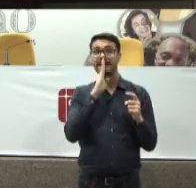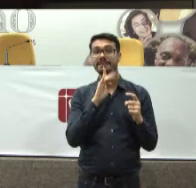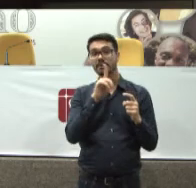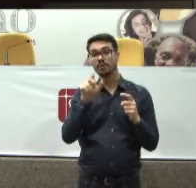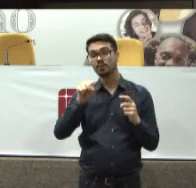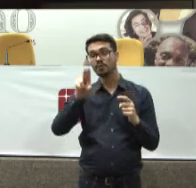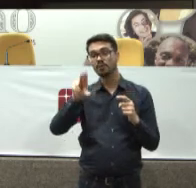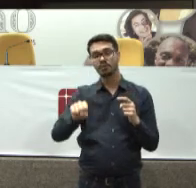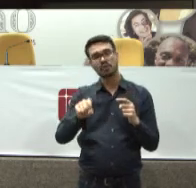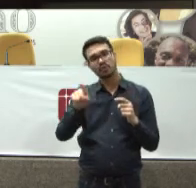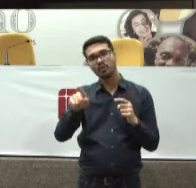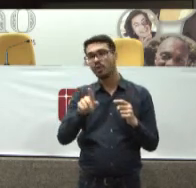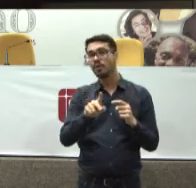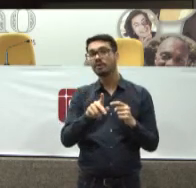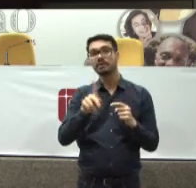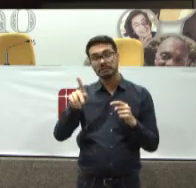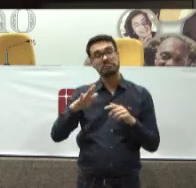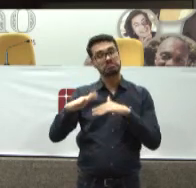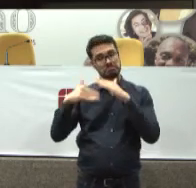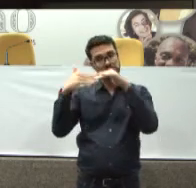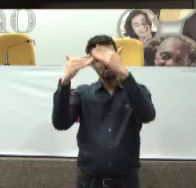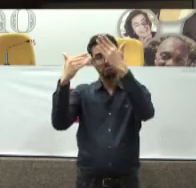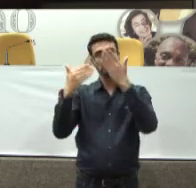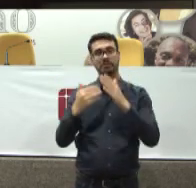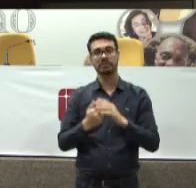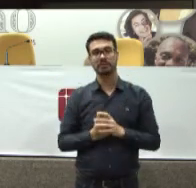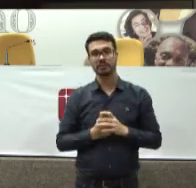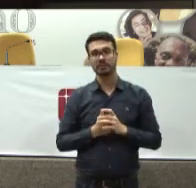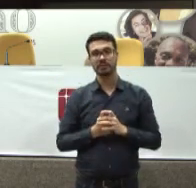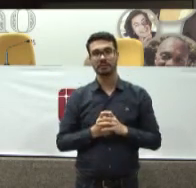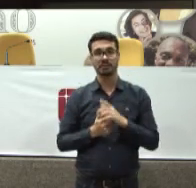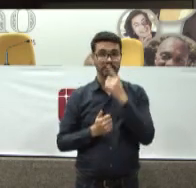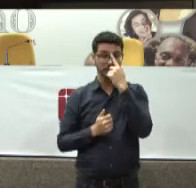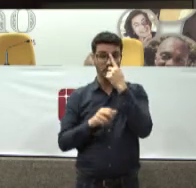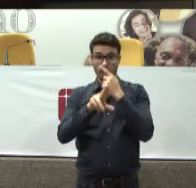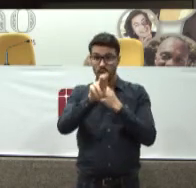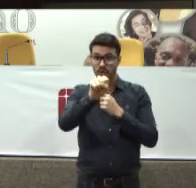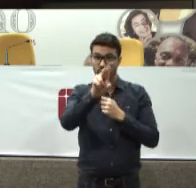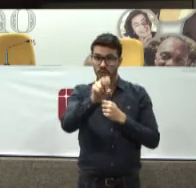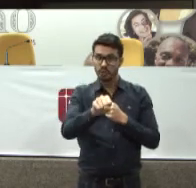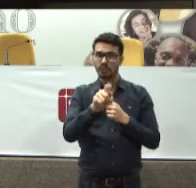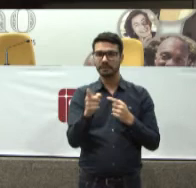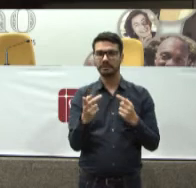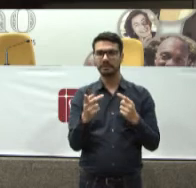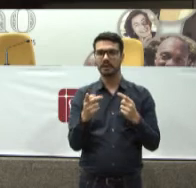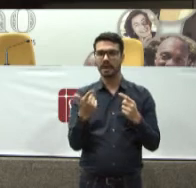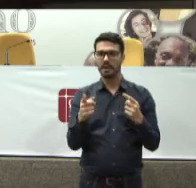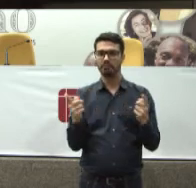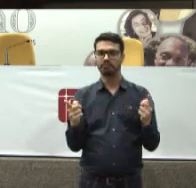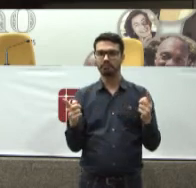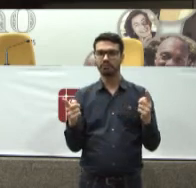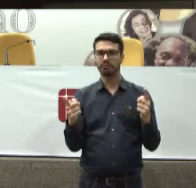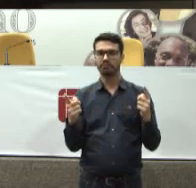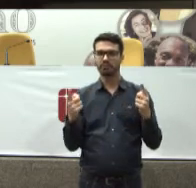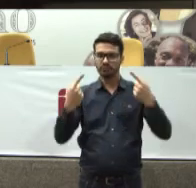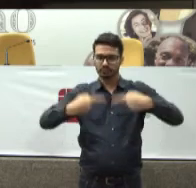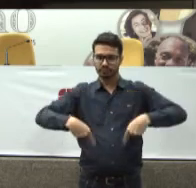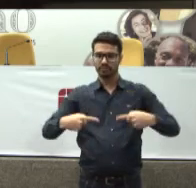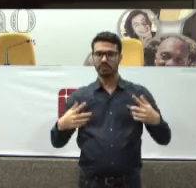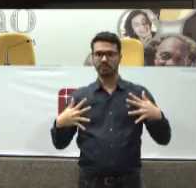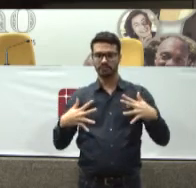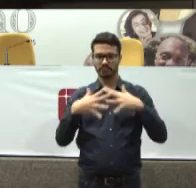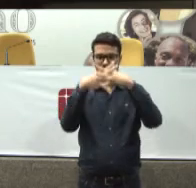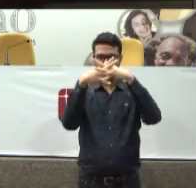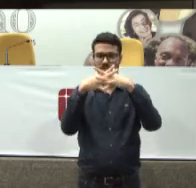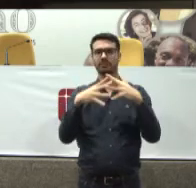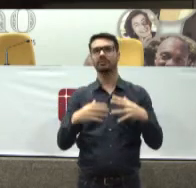algumas melhorias O que é uma característica do SUS É lutar contra a dualidade E contra A gente